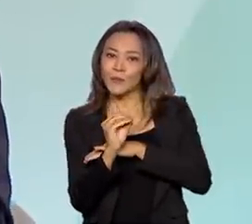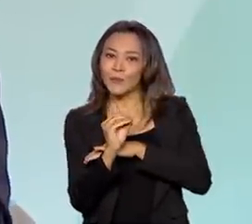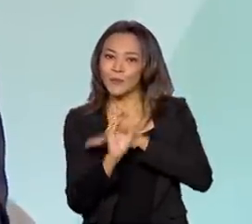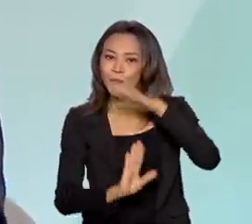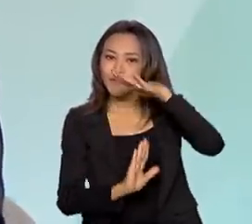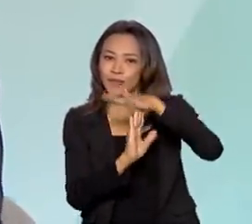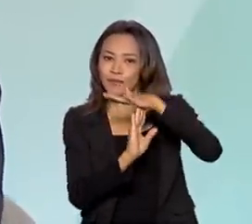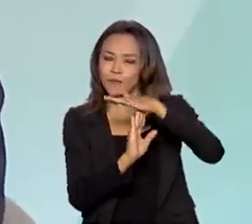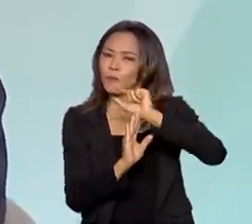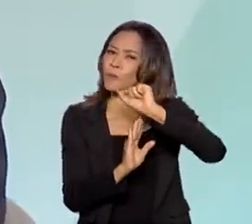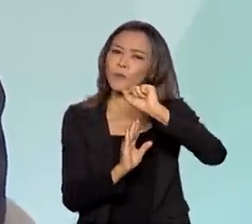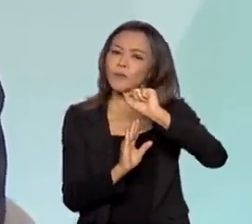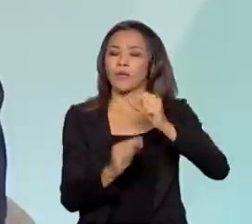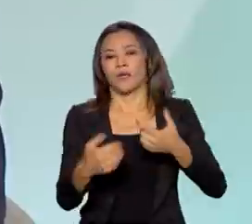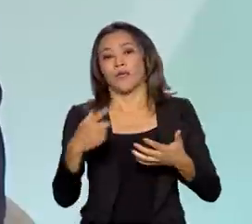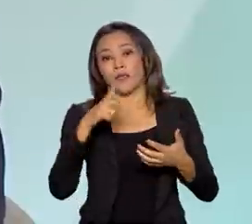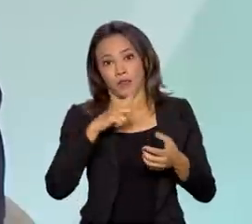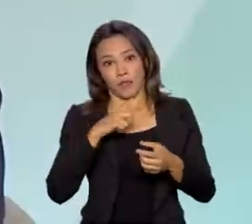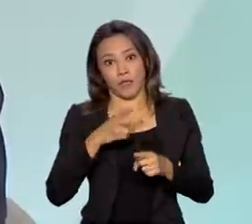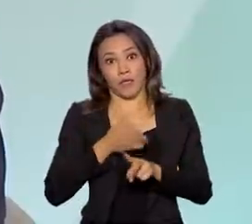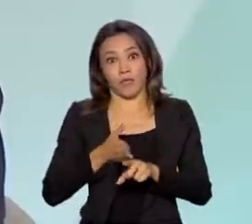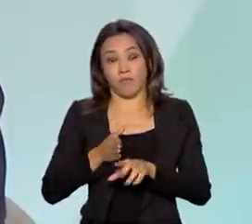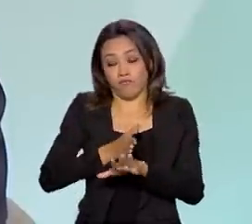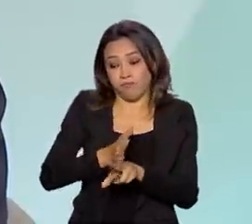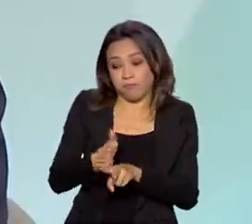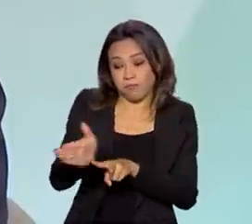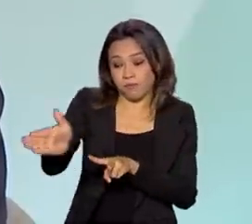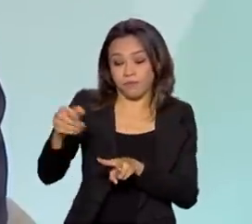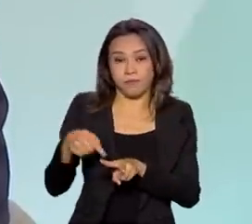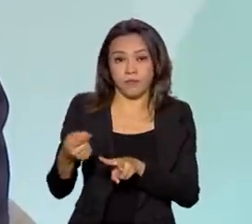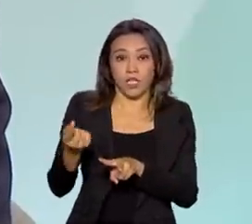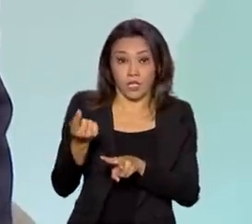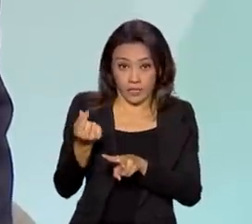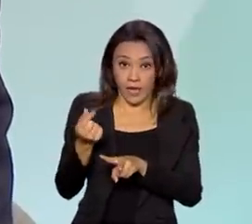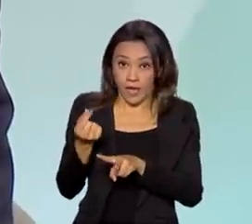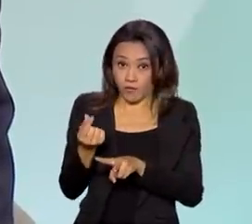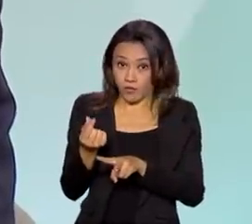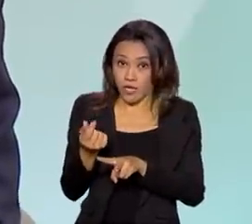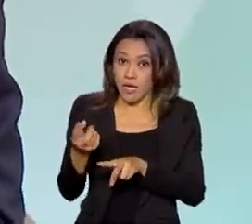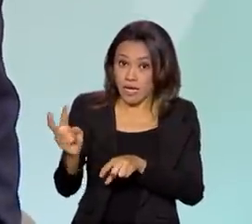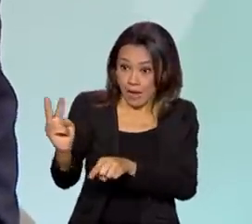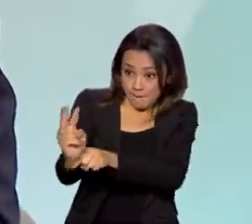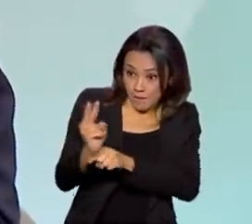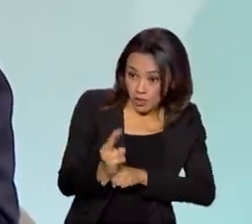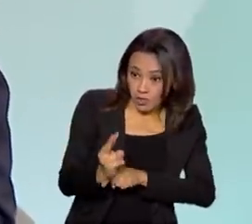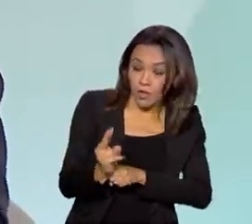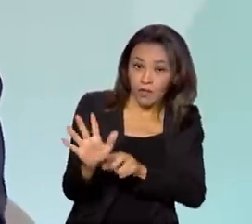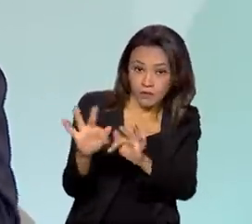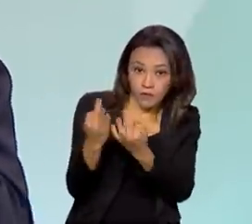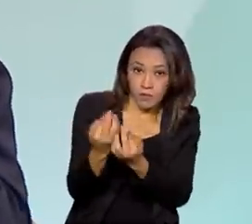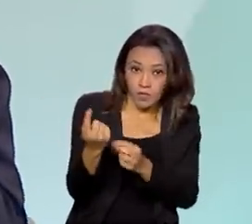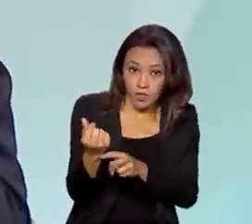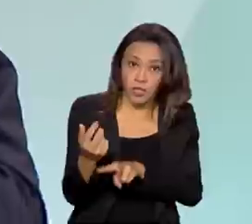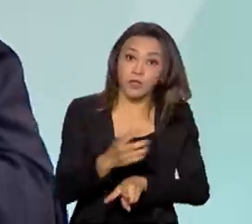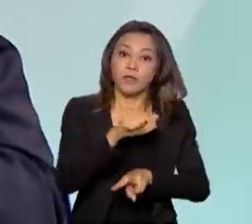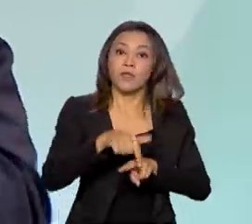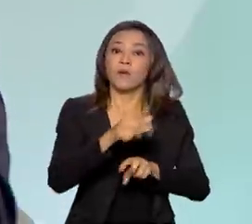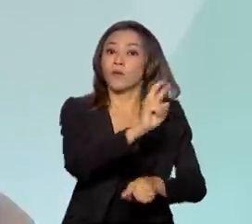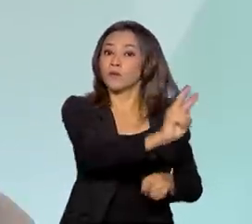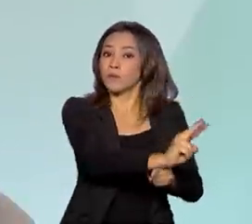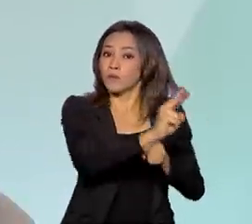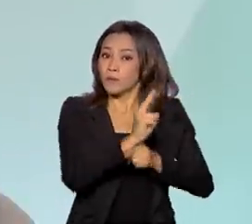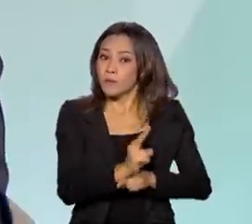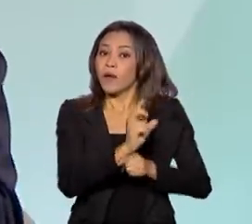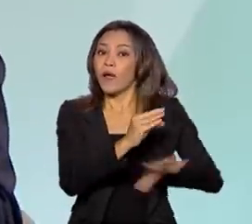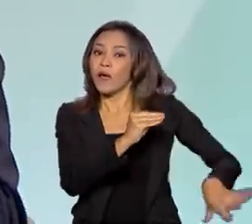O programa, ele consiste de parte onerosa, ou seja, aquilo que é emprestado às famílias, e parte é não oneroso, ou seja, é um